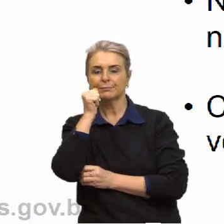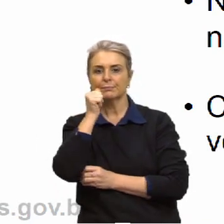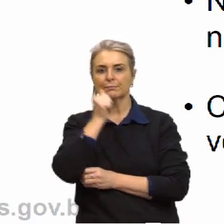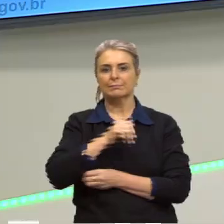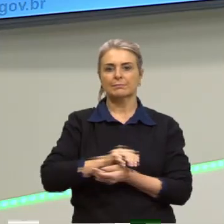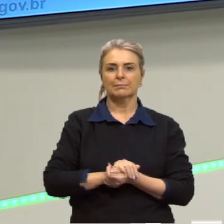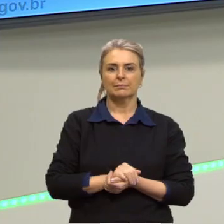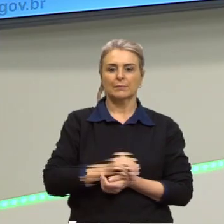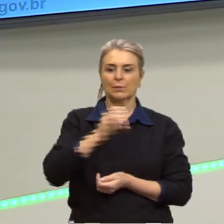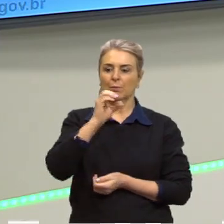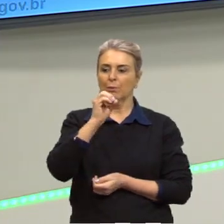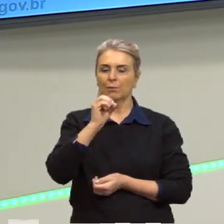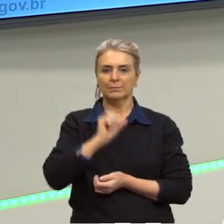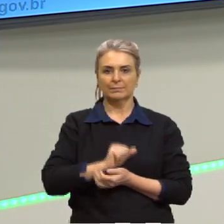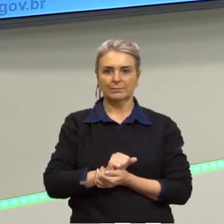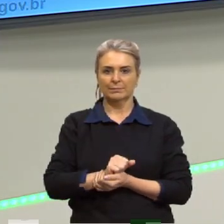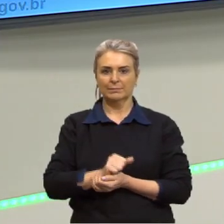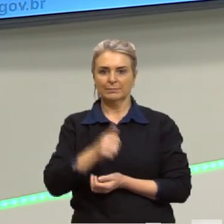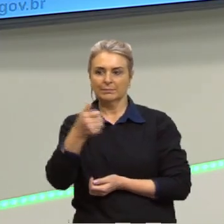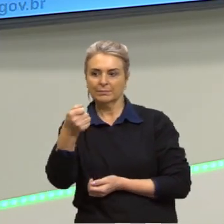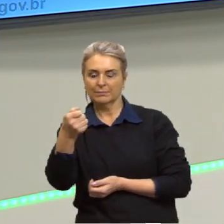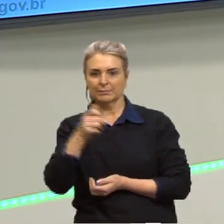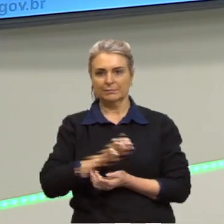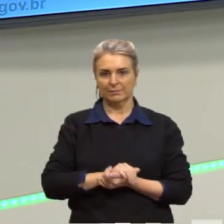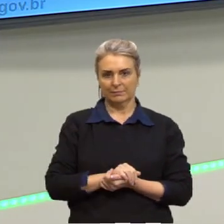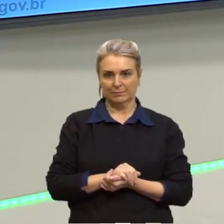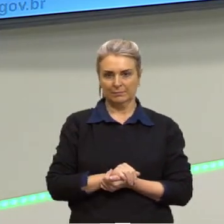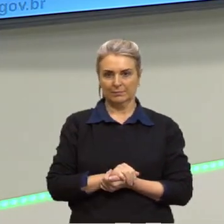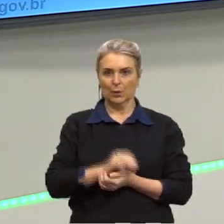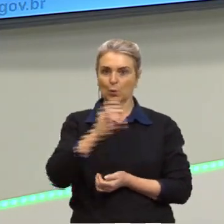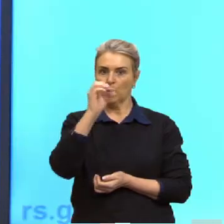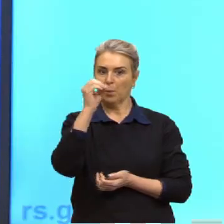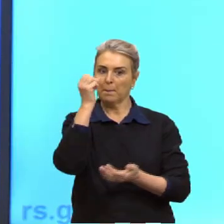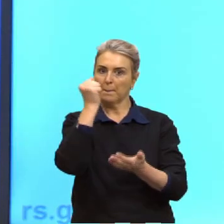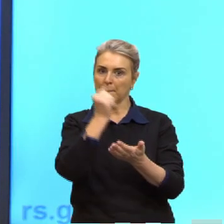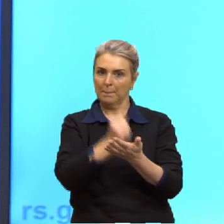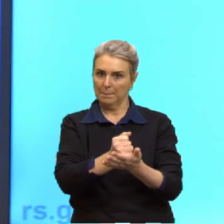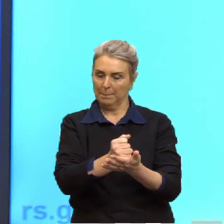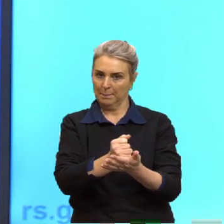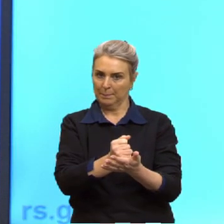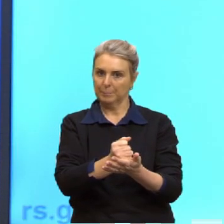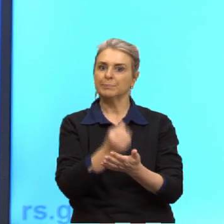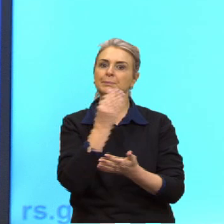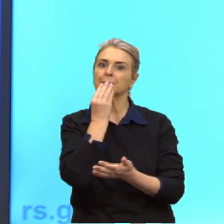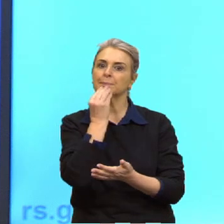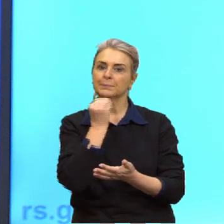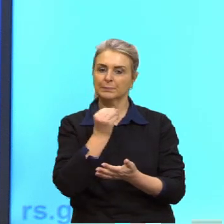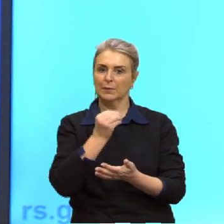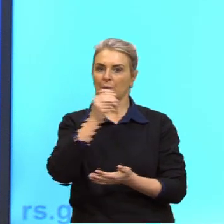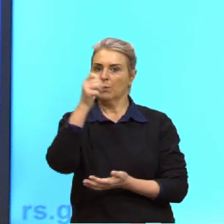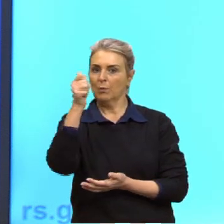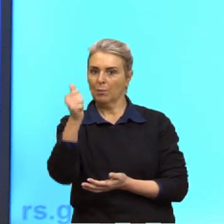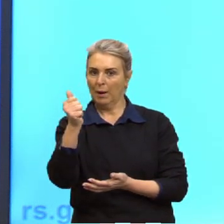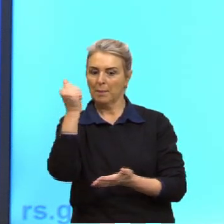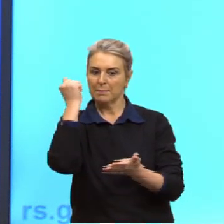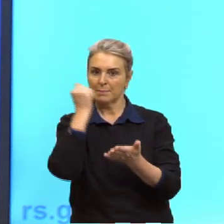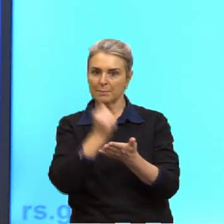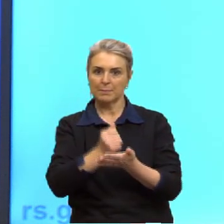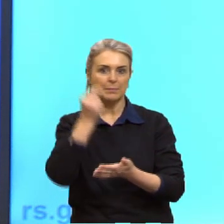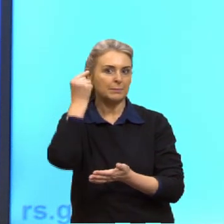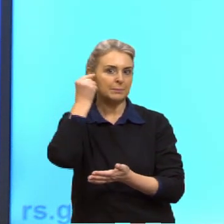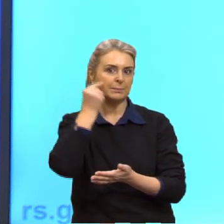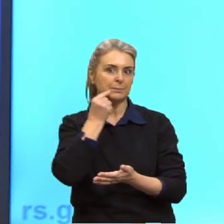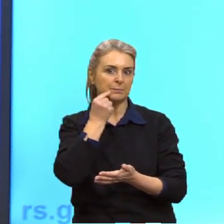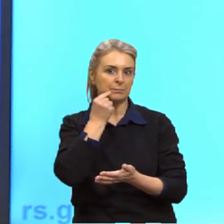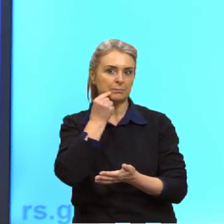menino e menina. Esse O marcando masculino e esse A marcando feminino. Elas podem indicar singular